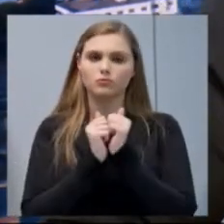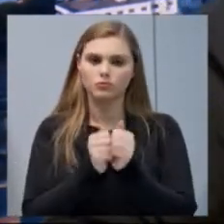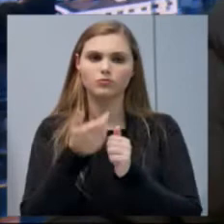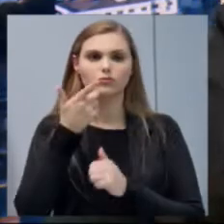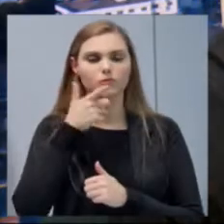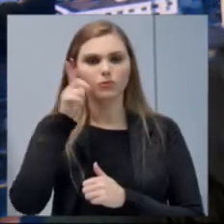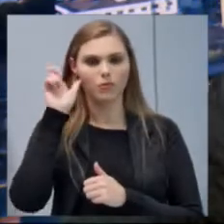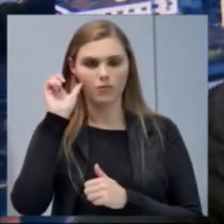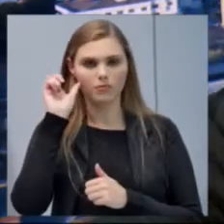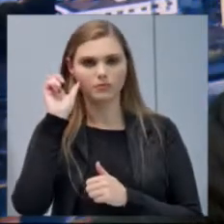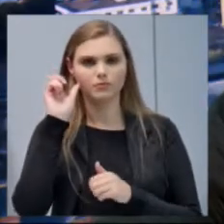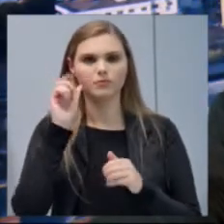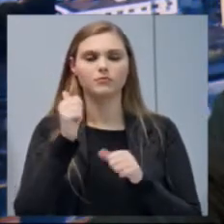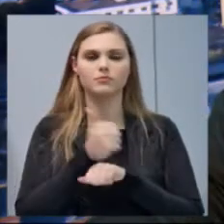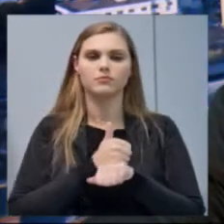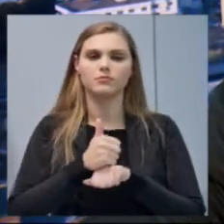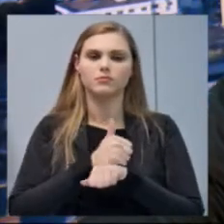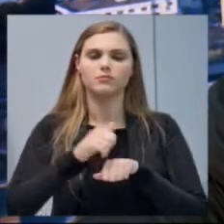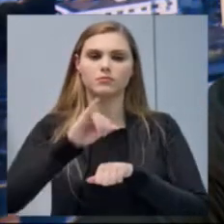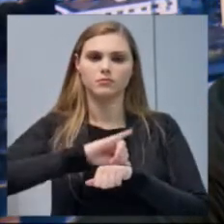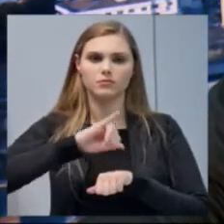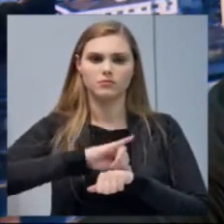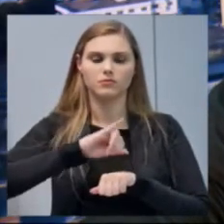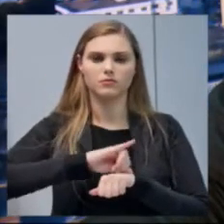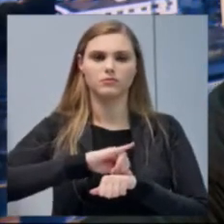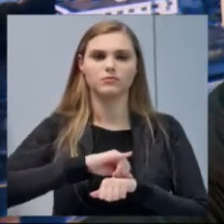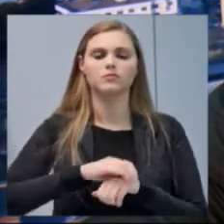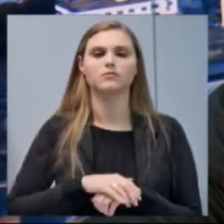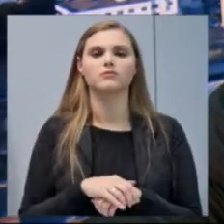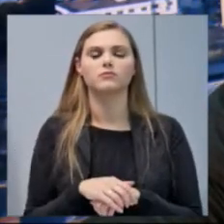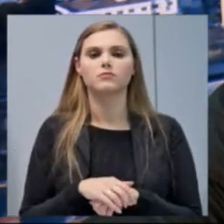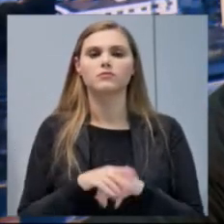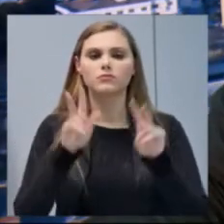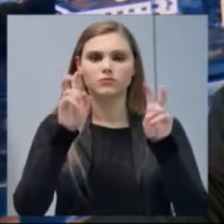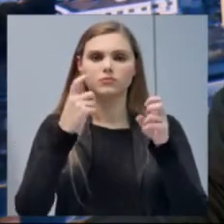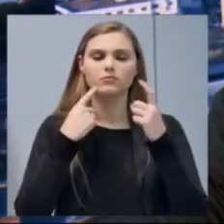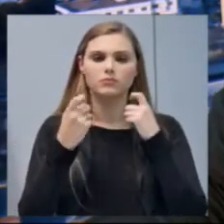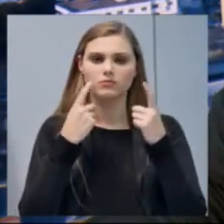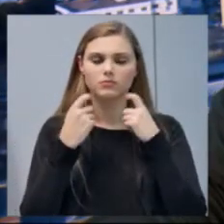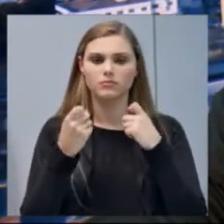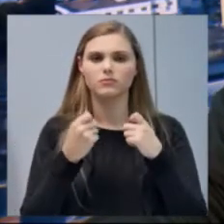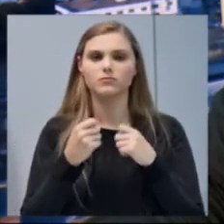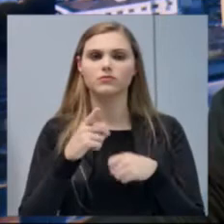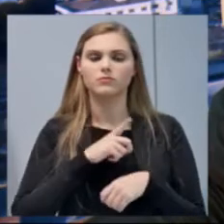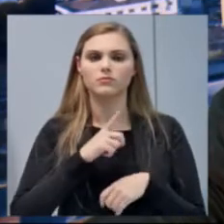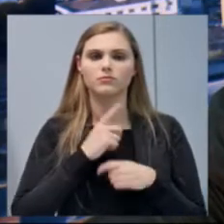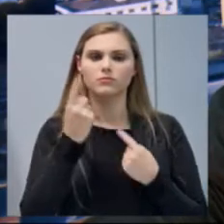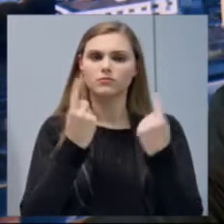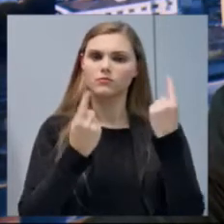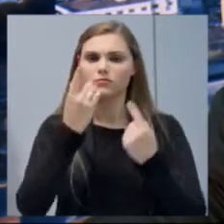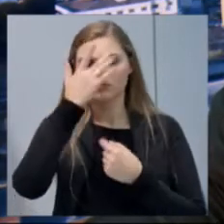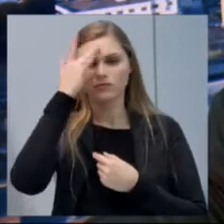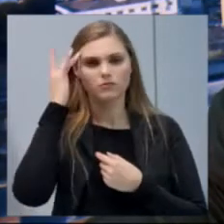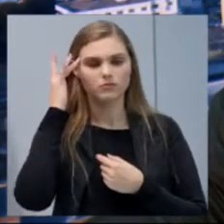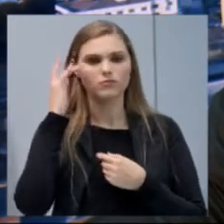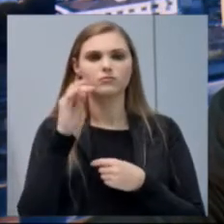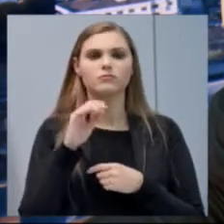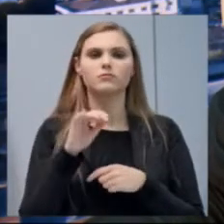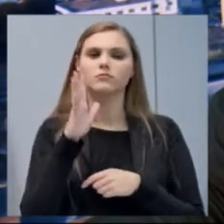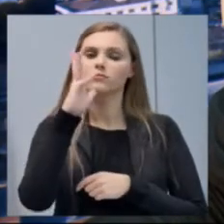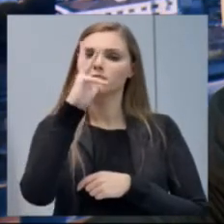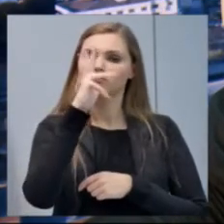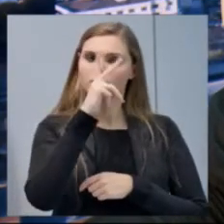na Farmácia Central, devido à reclamação que recebemos de algumas pessoas pela demora do